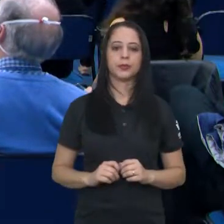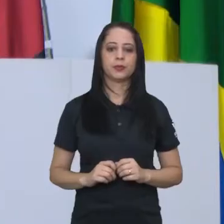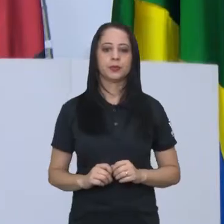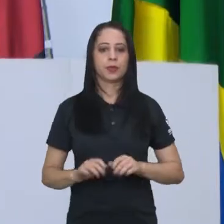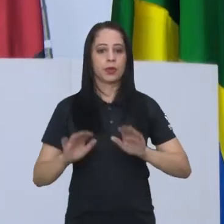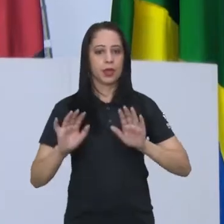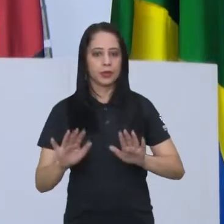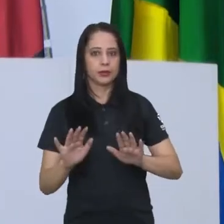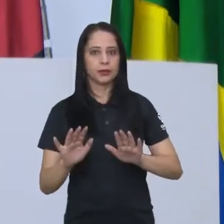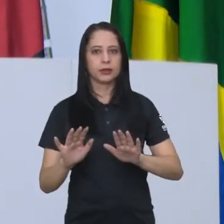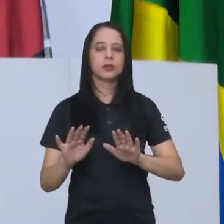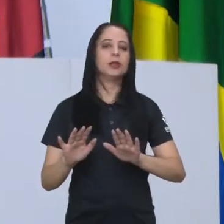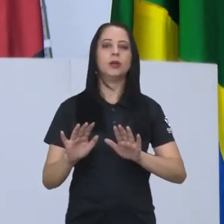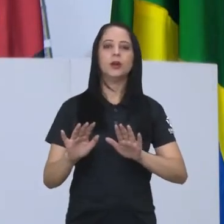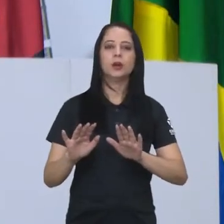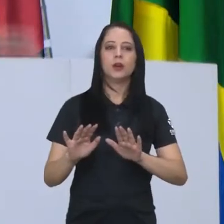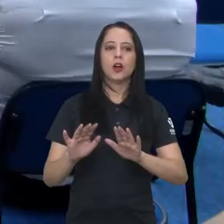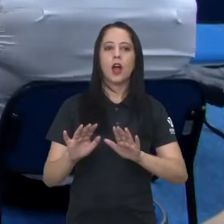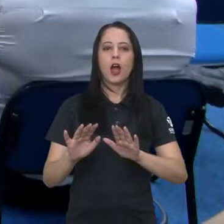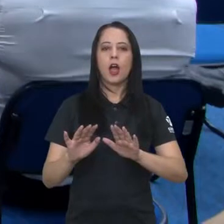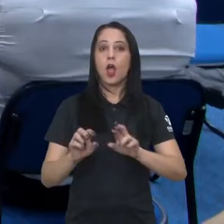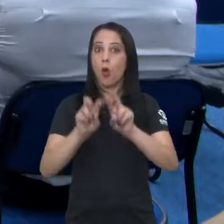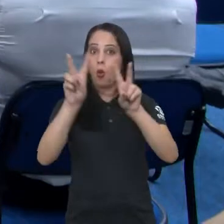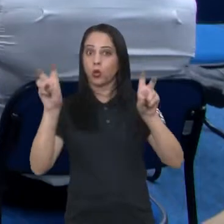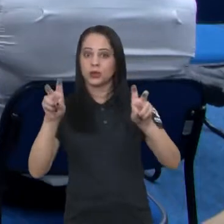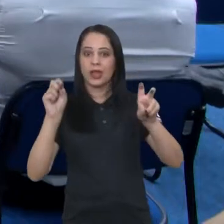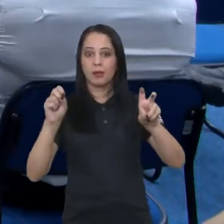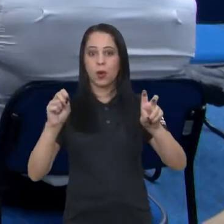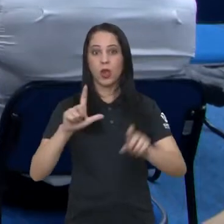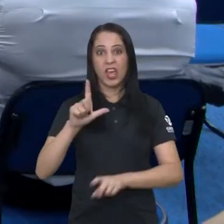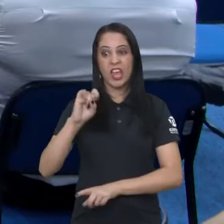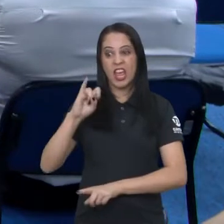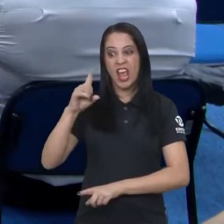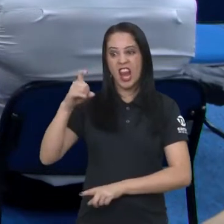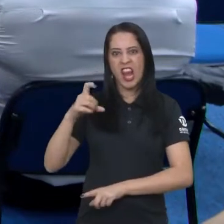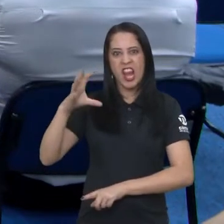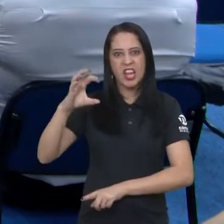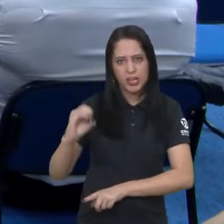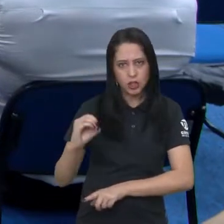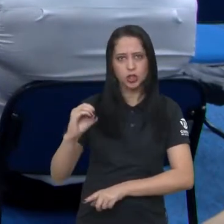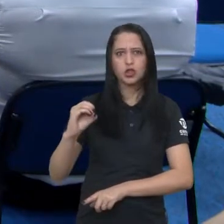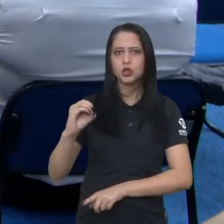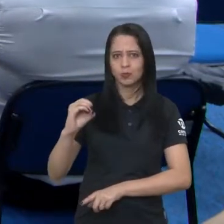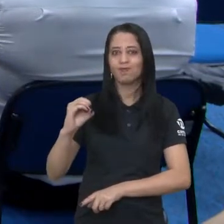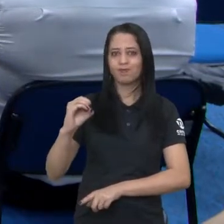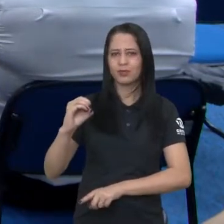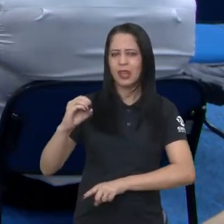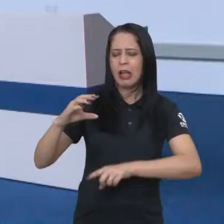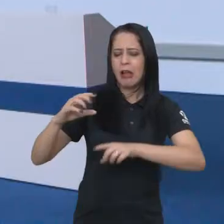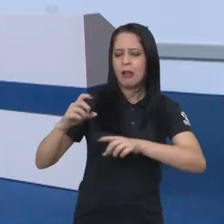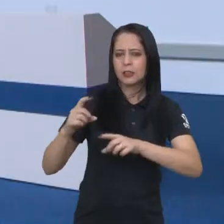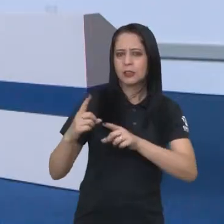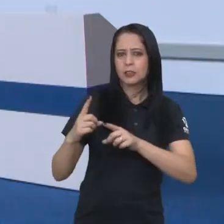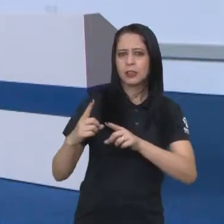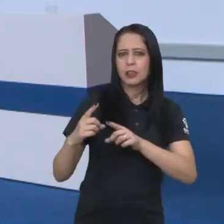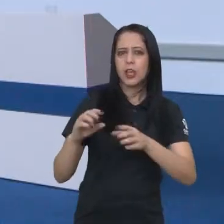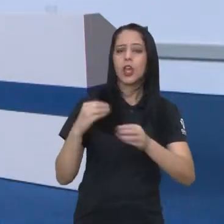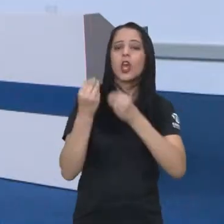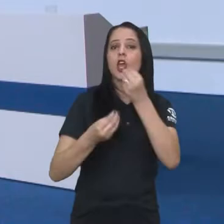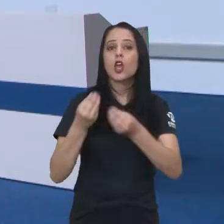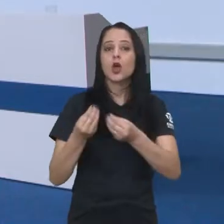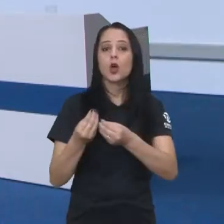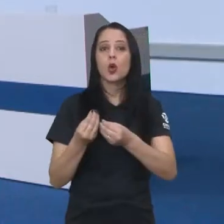Zero, um fórum de debate sobre o tema. O encontro levantou questões sobre os resíduos sólidos em São José e trouxe